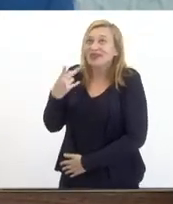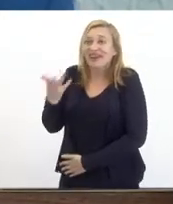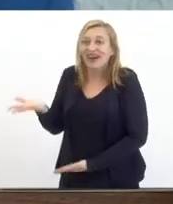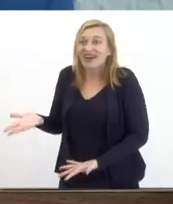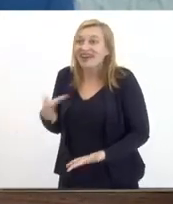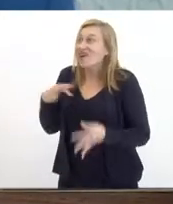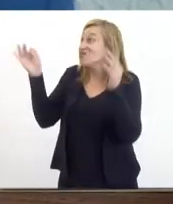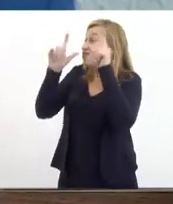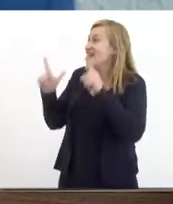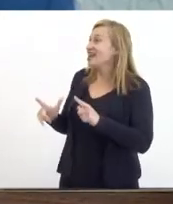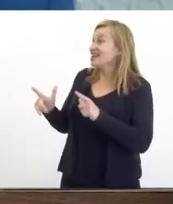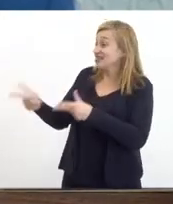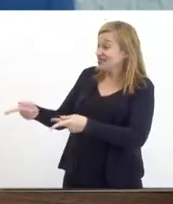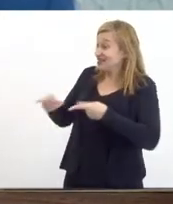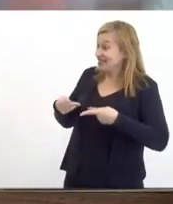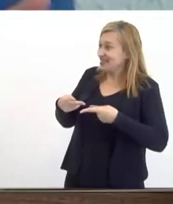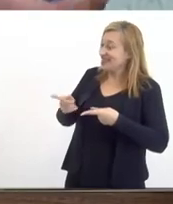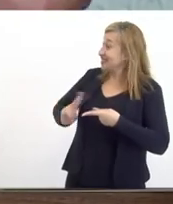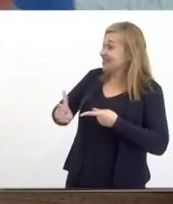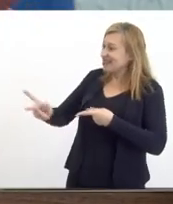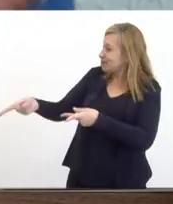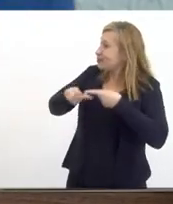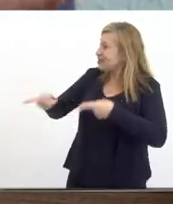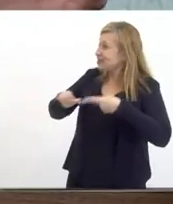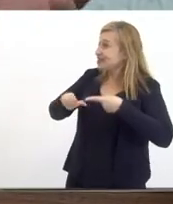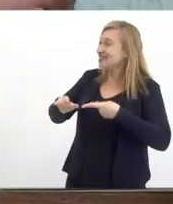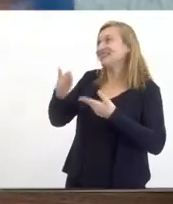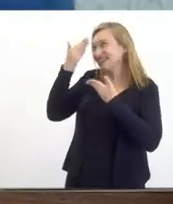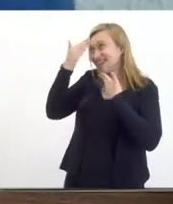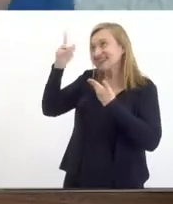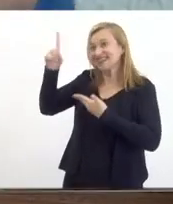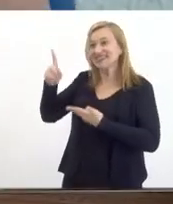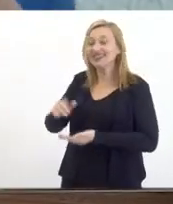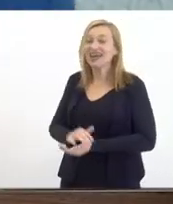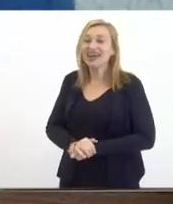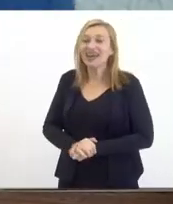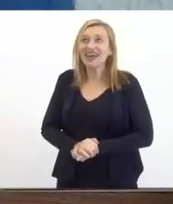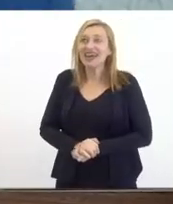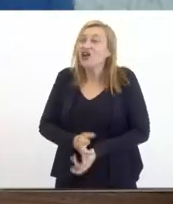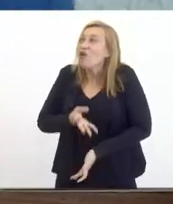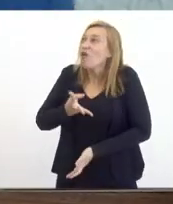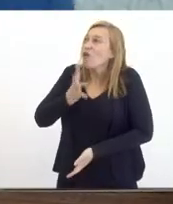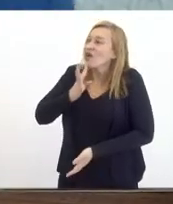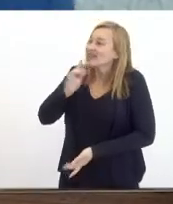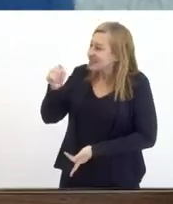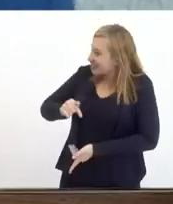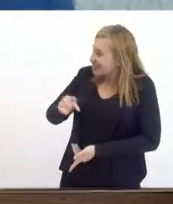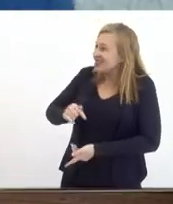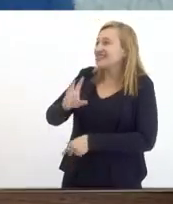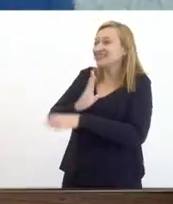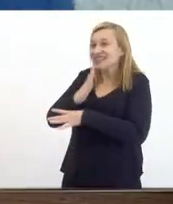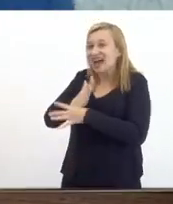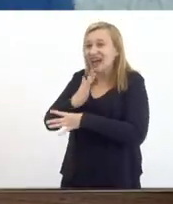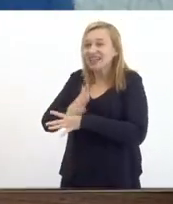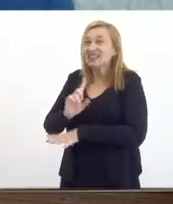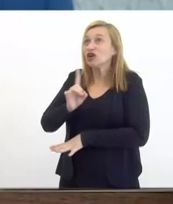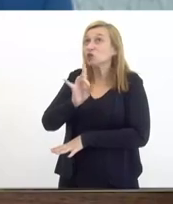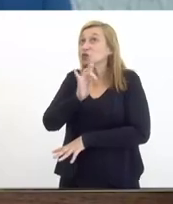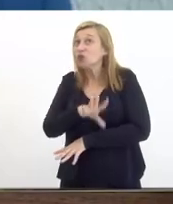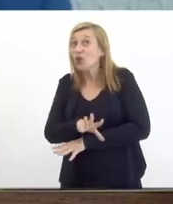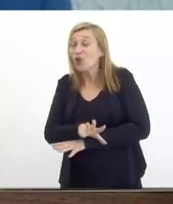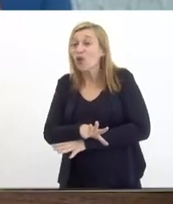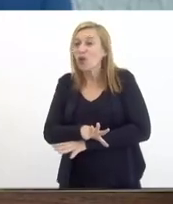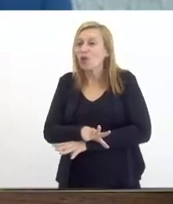fico feliz com a sua vinda aqui que você sempre está aqui graças a Deus é conhecido aqui na cidade não só